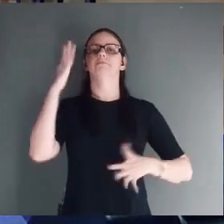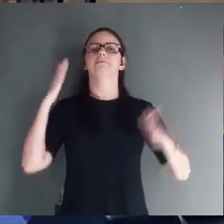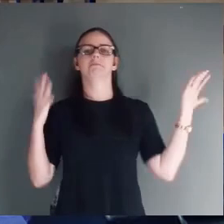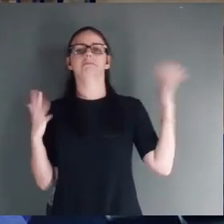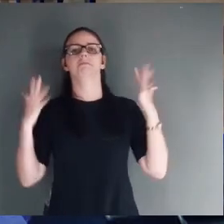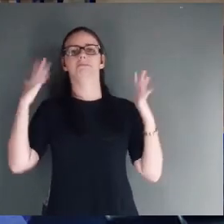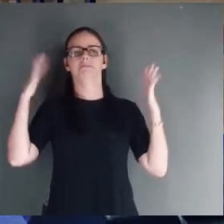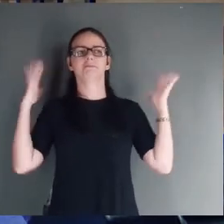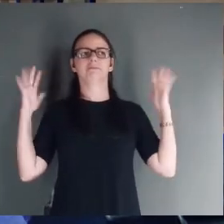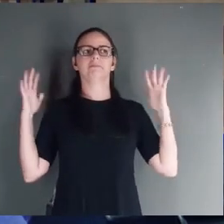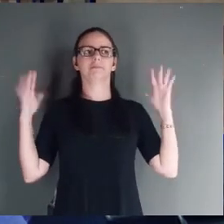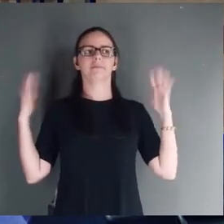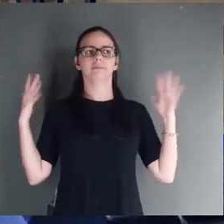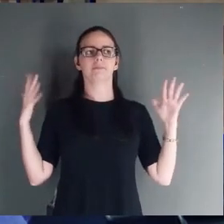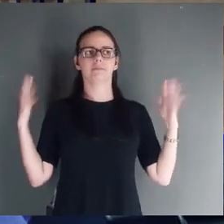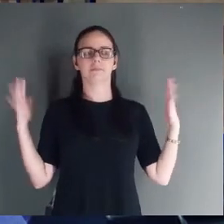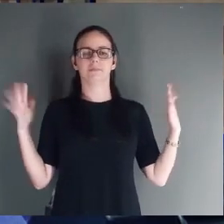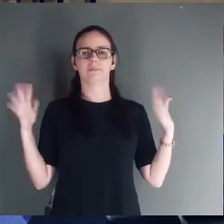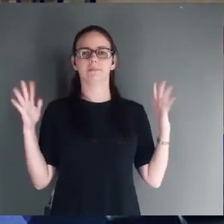Aplausos.